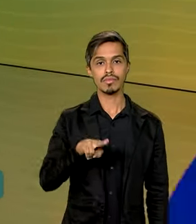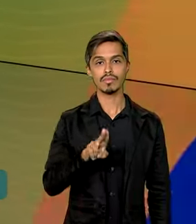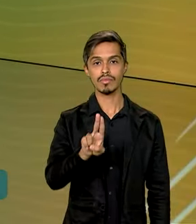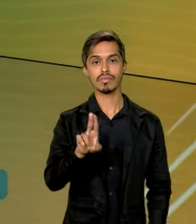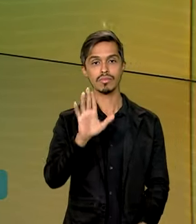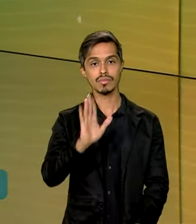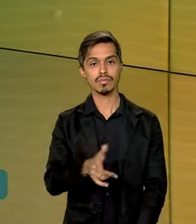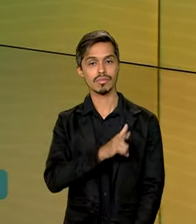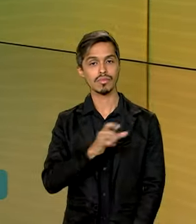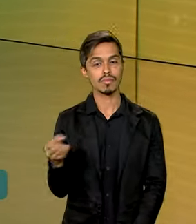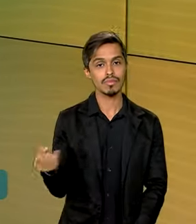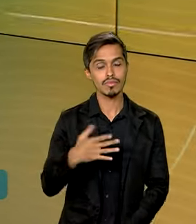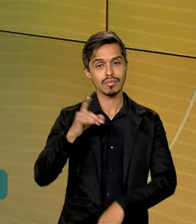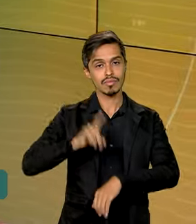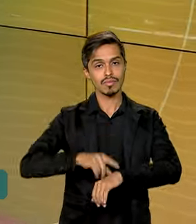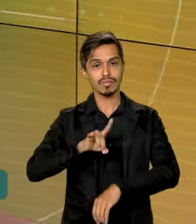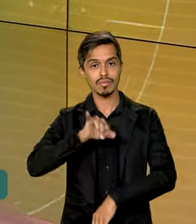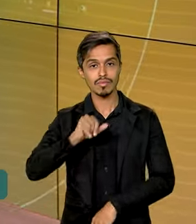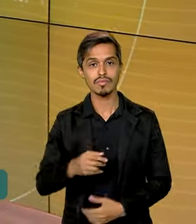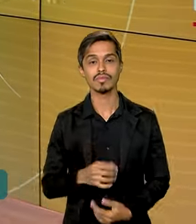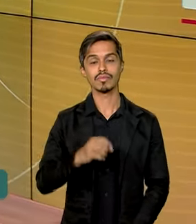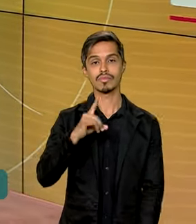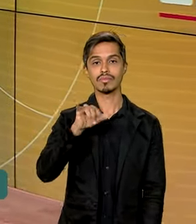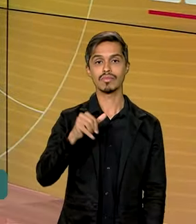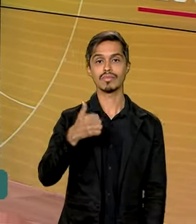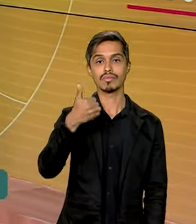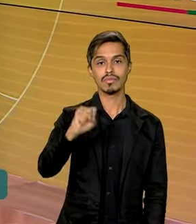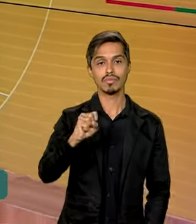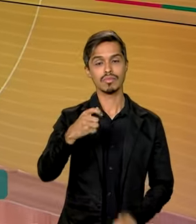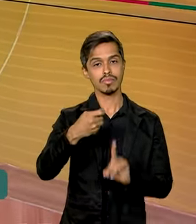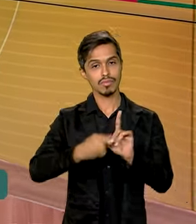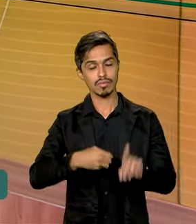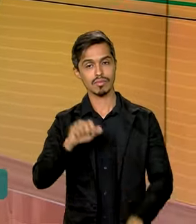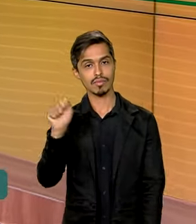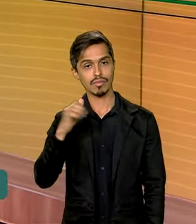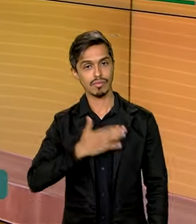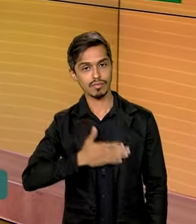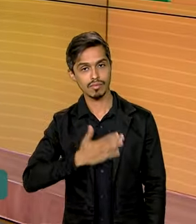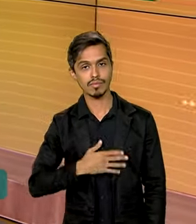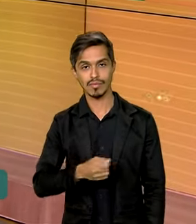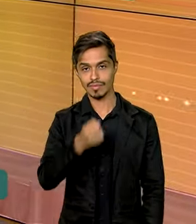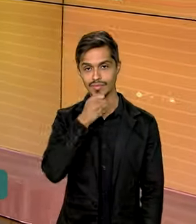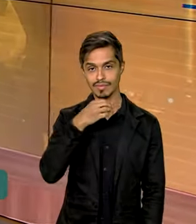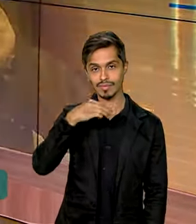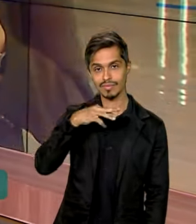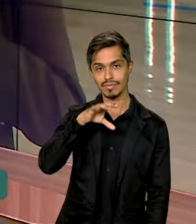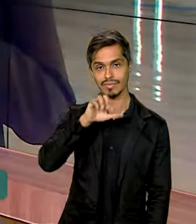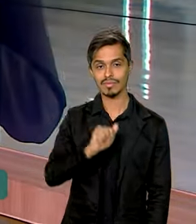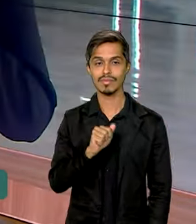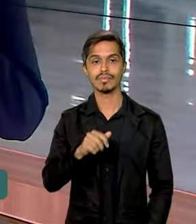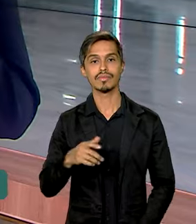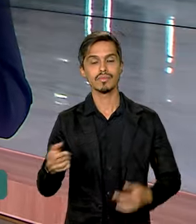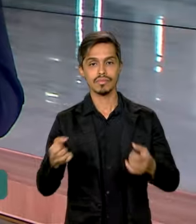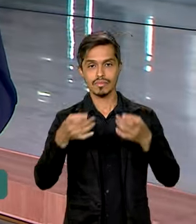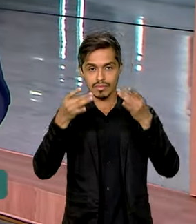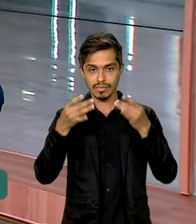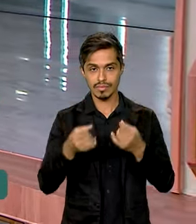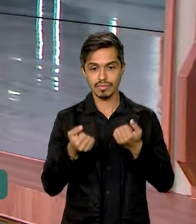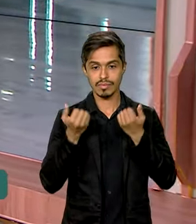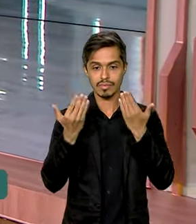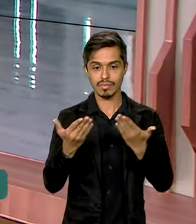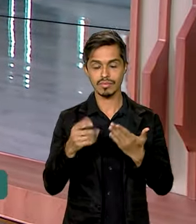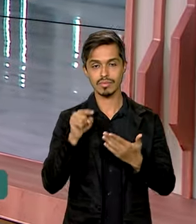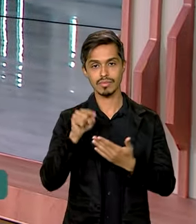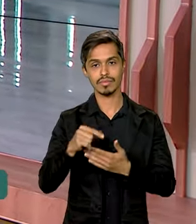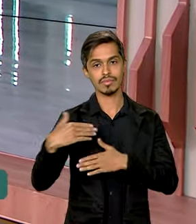já tem uma nova data, será no dia 18 de agosto. E a repórter Márcia Fernandes, ela traz alguns detalhes sobre